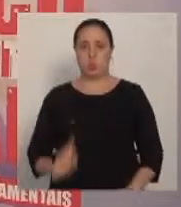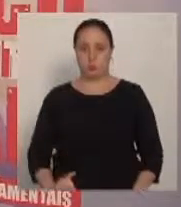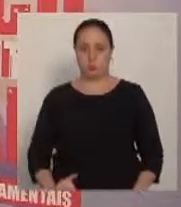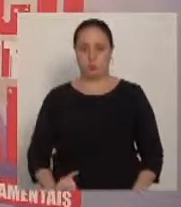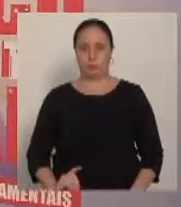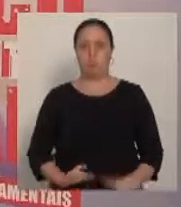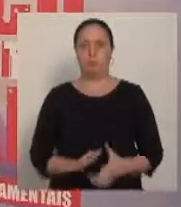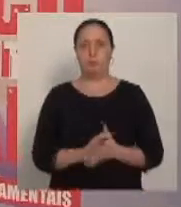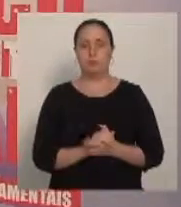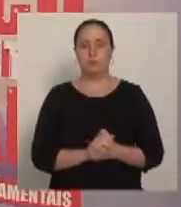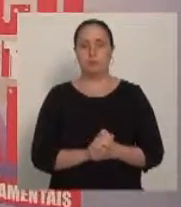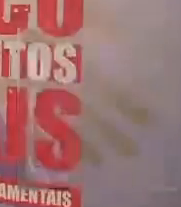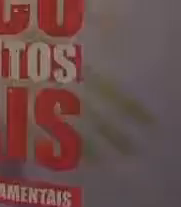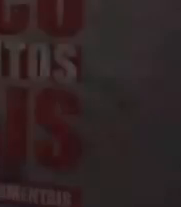porque nós não temos estrutura.